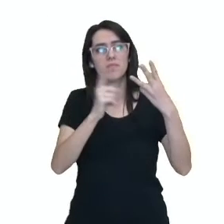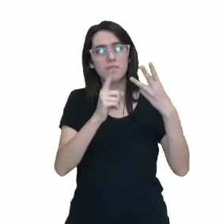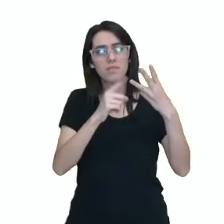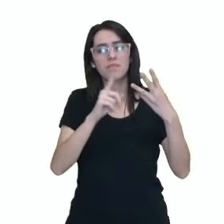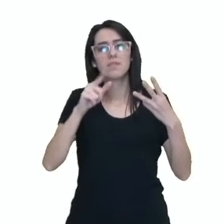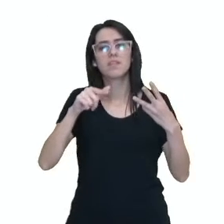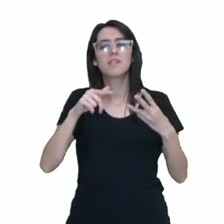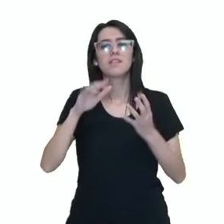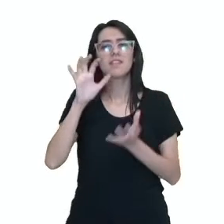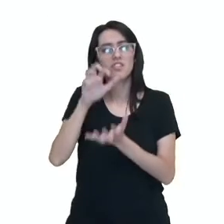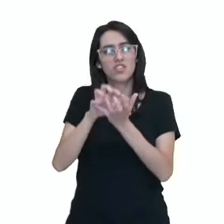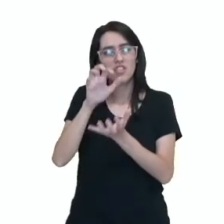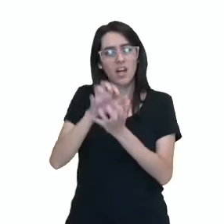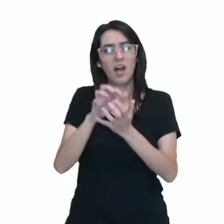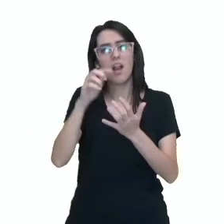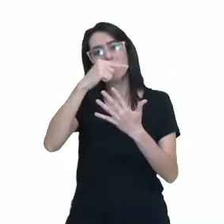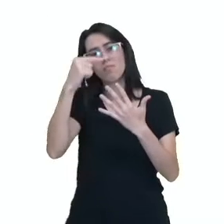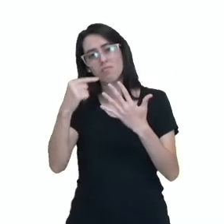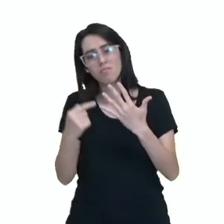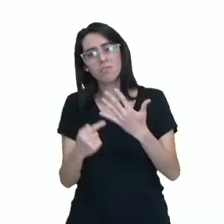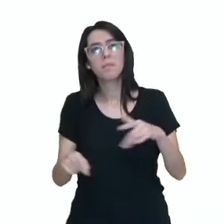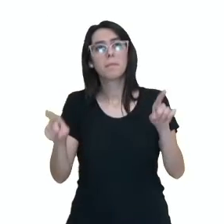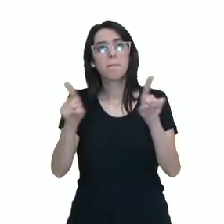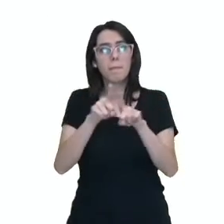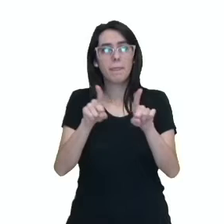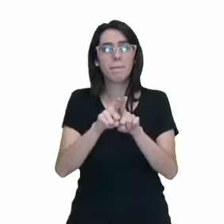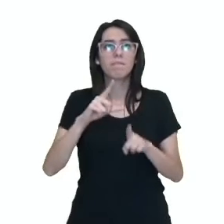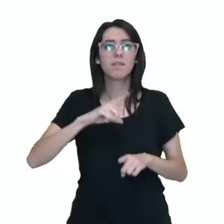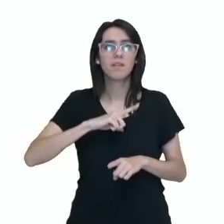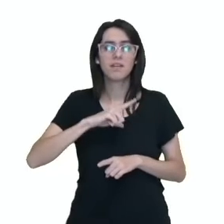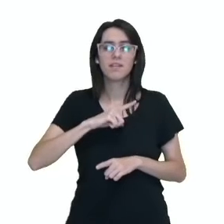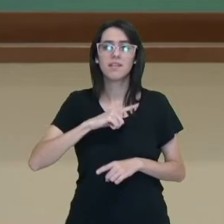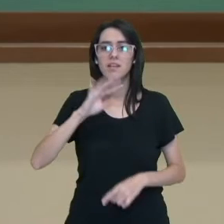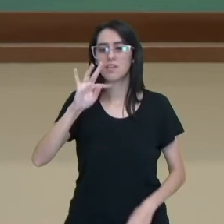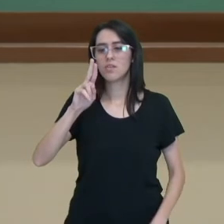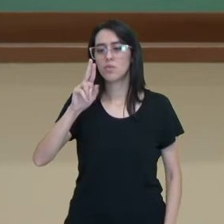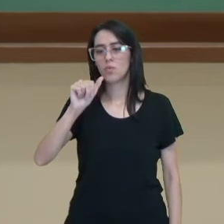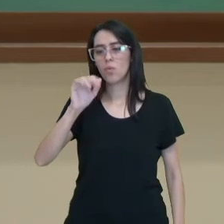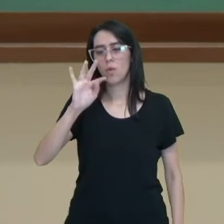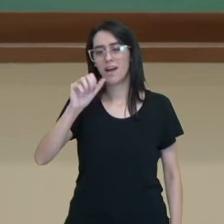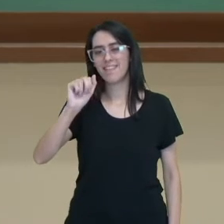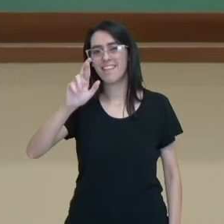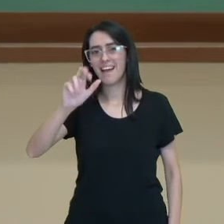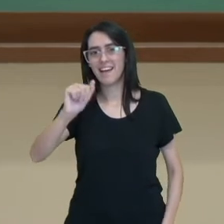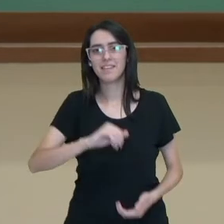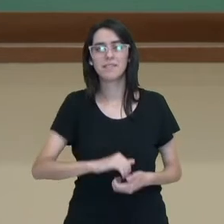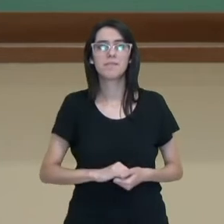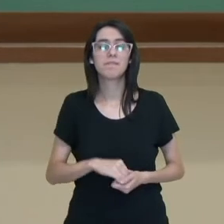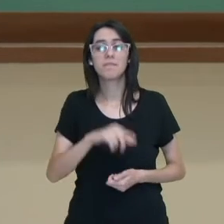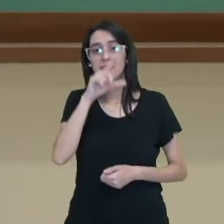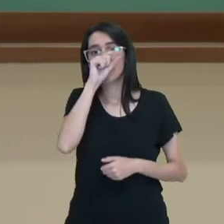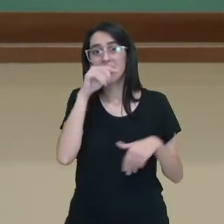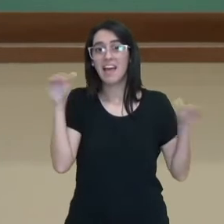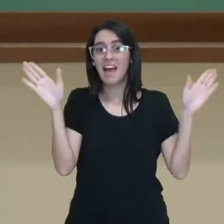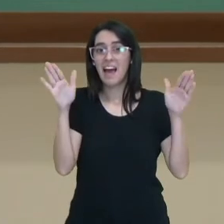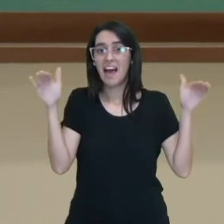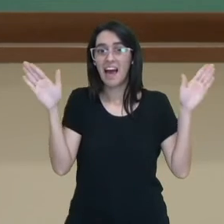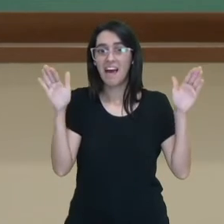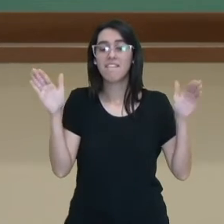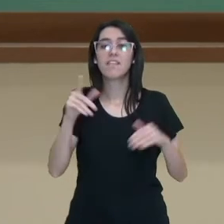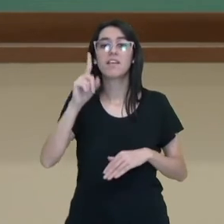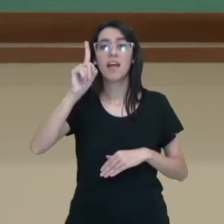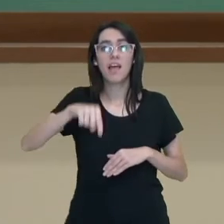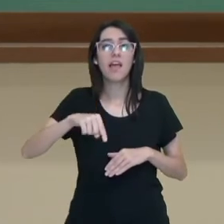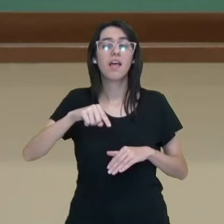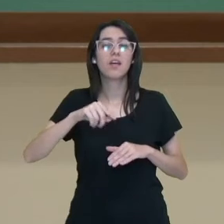jacarés e gavial, além do rincocefalia, que é a tuatara, ok? As aves é um dos grupos